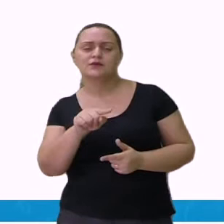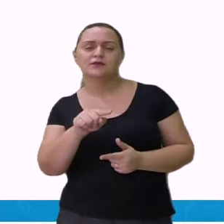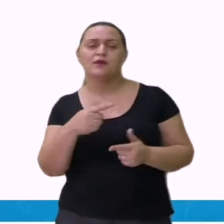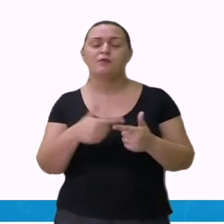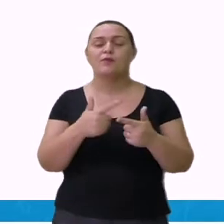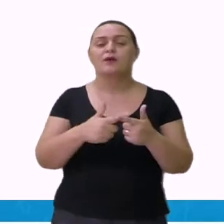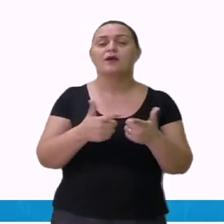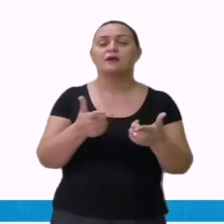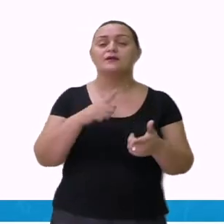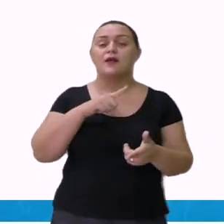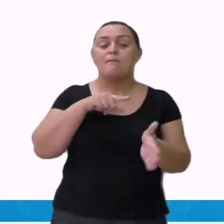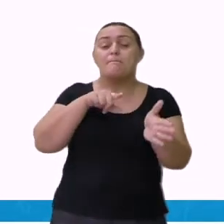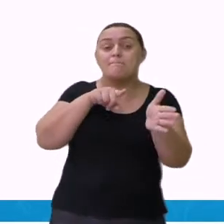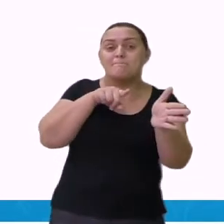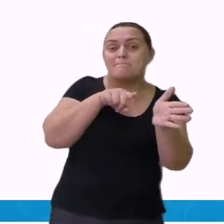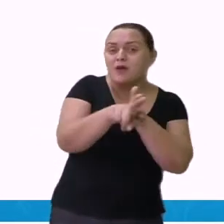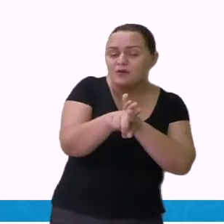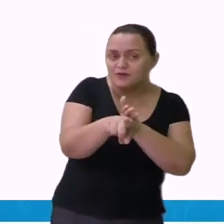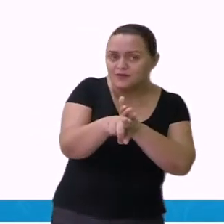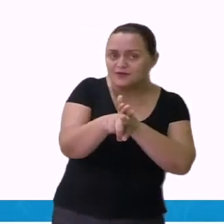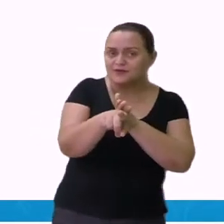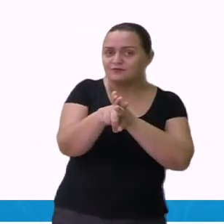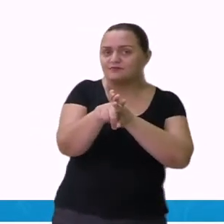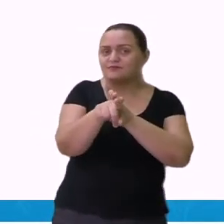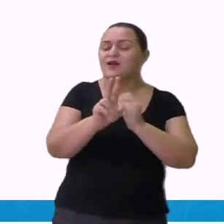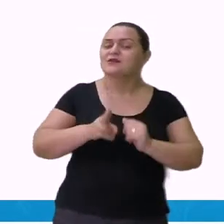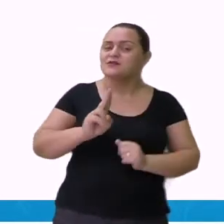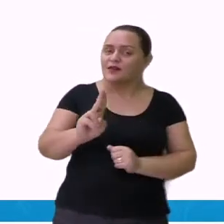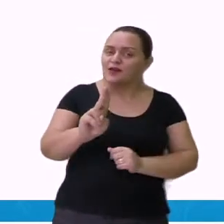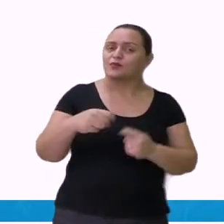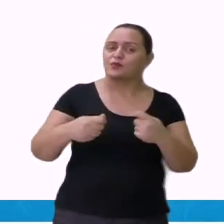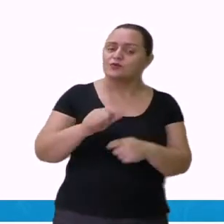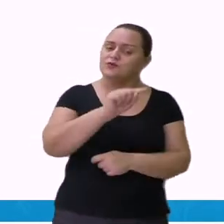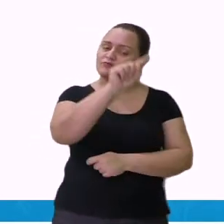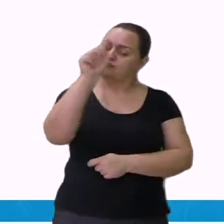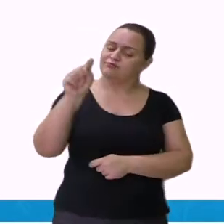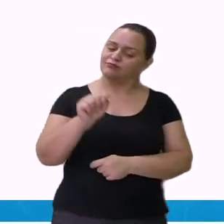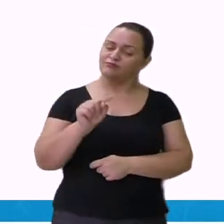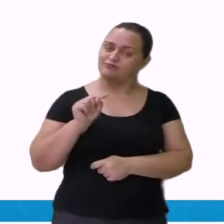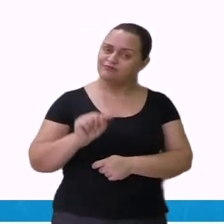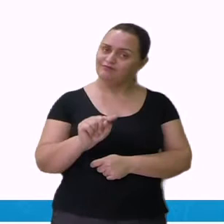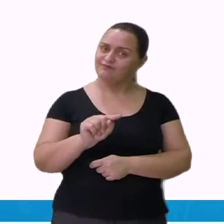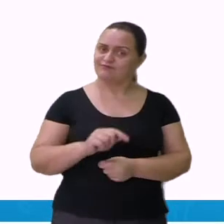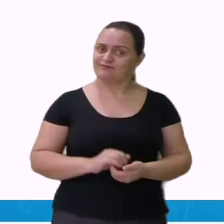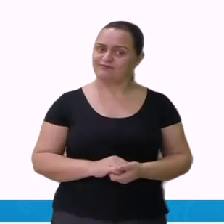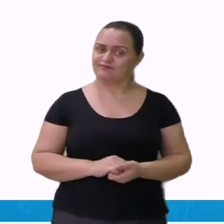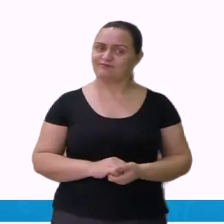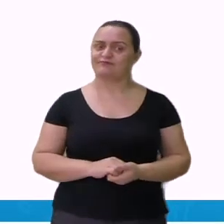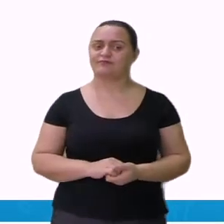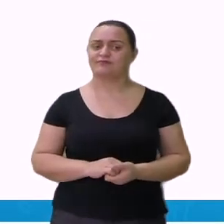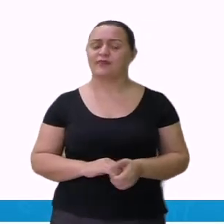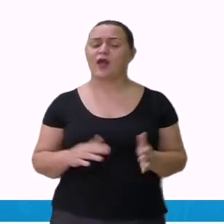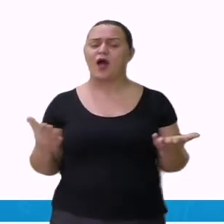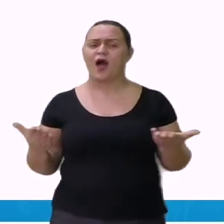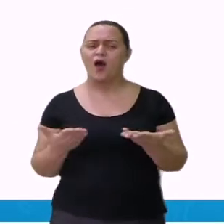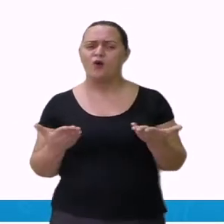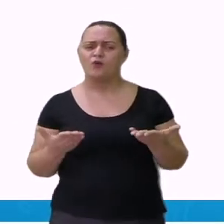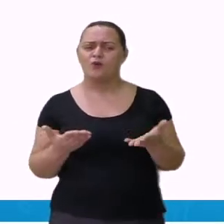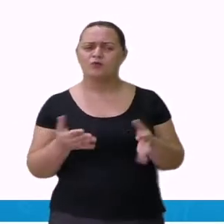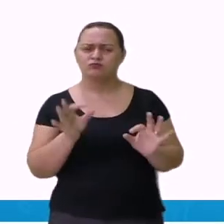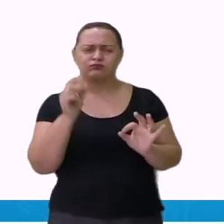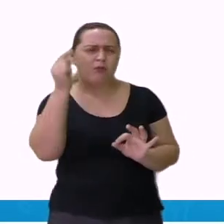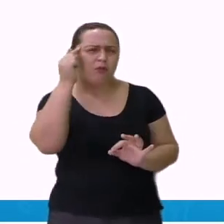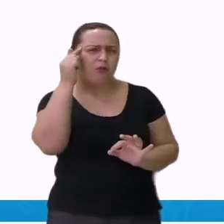um sinal. E qual sinal? Ponto de interrogação. O plano do coelho deu